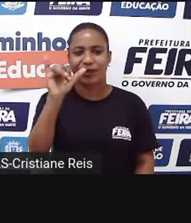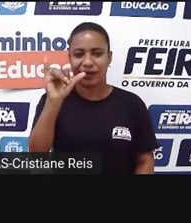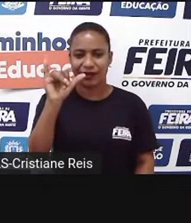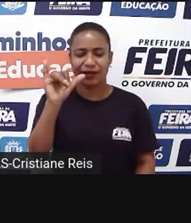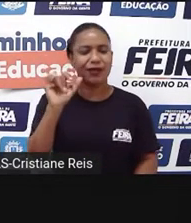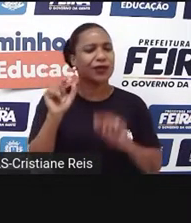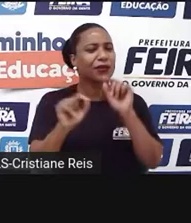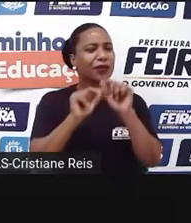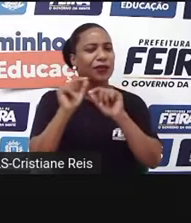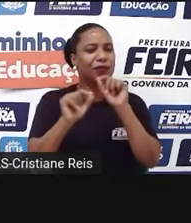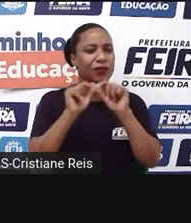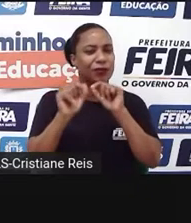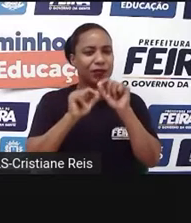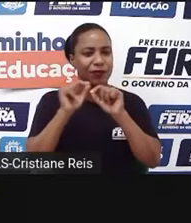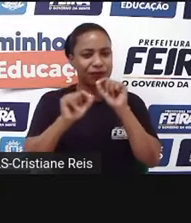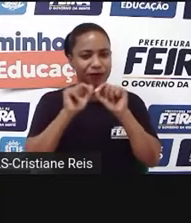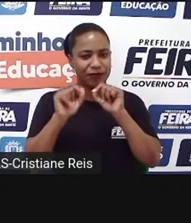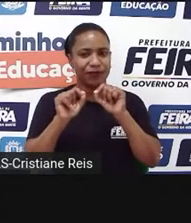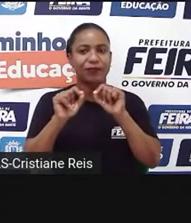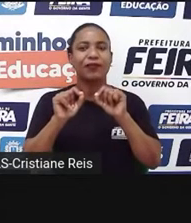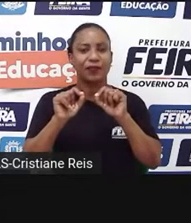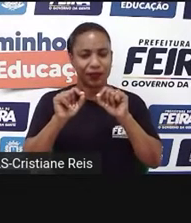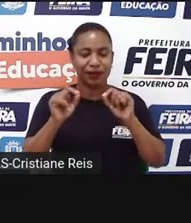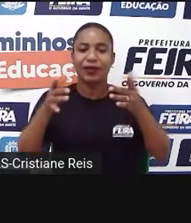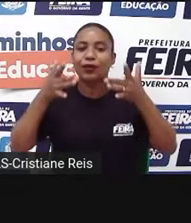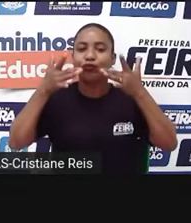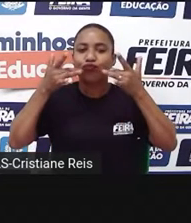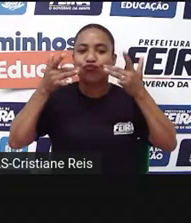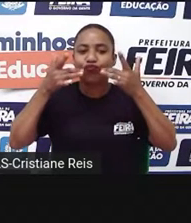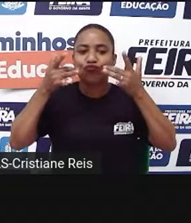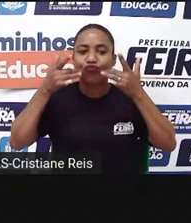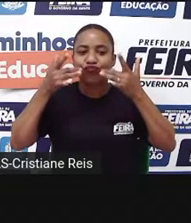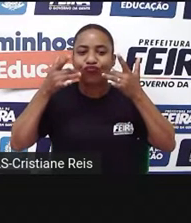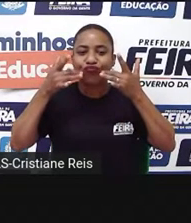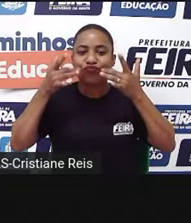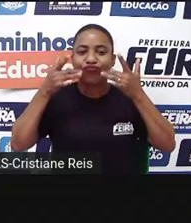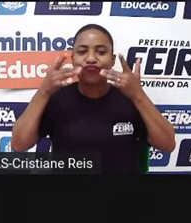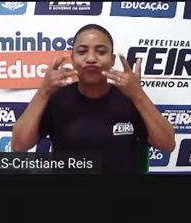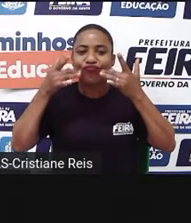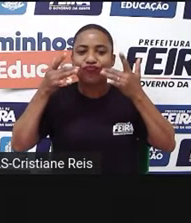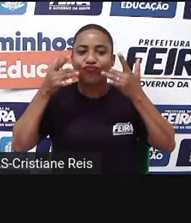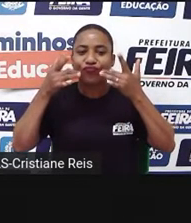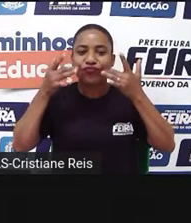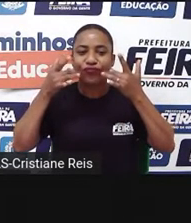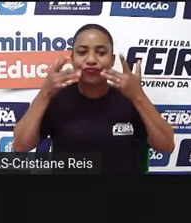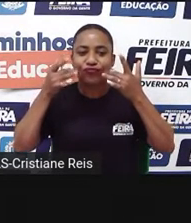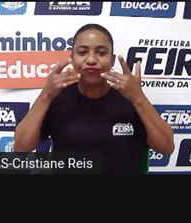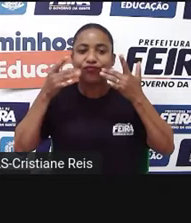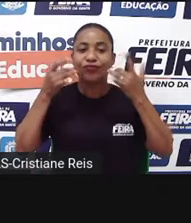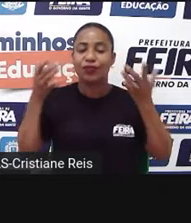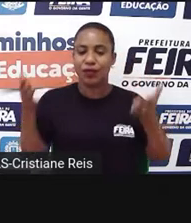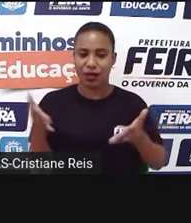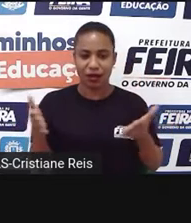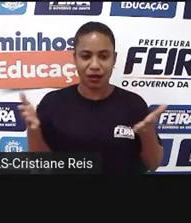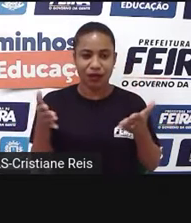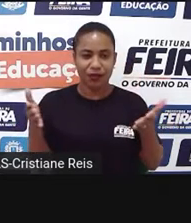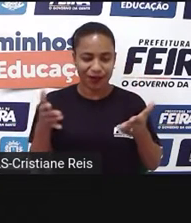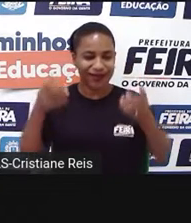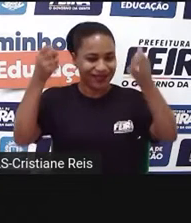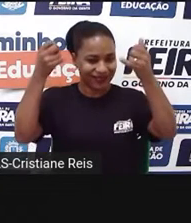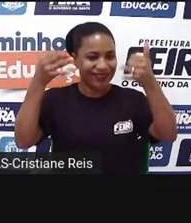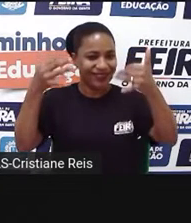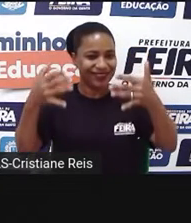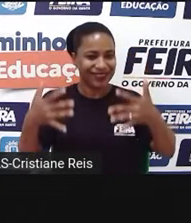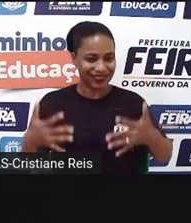Roleplay equivale em nossa língua a peça teatral. Então é sobre isso que nós vamos aprofundar os nossos conhecimentos